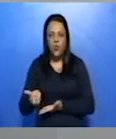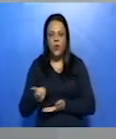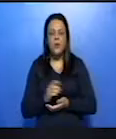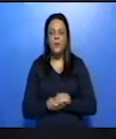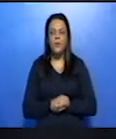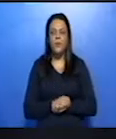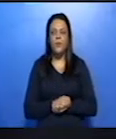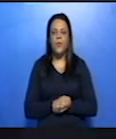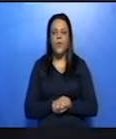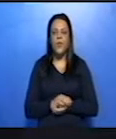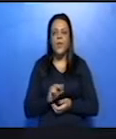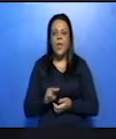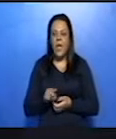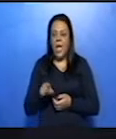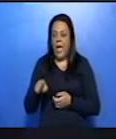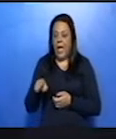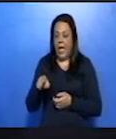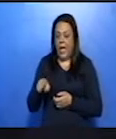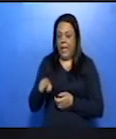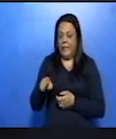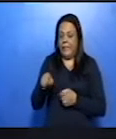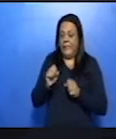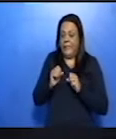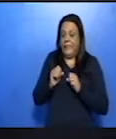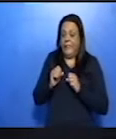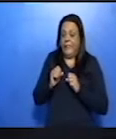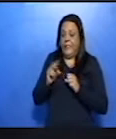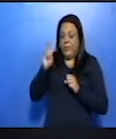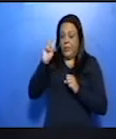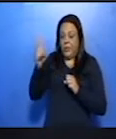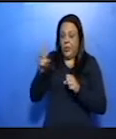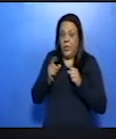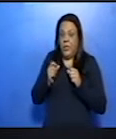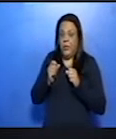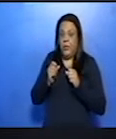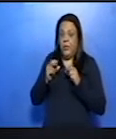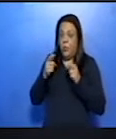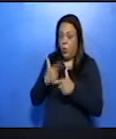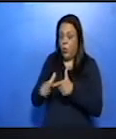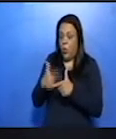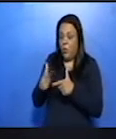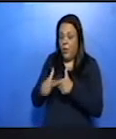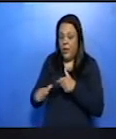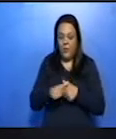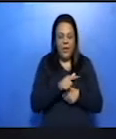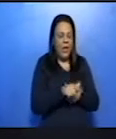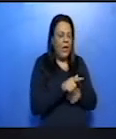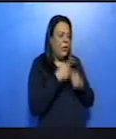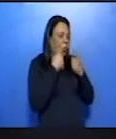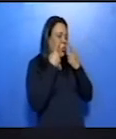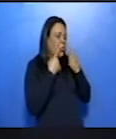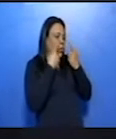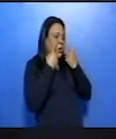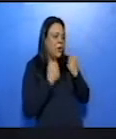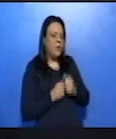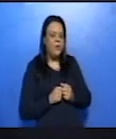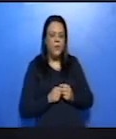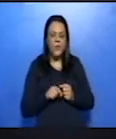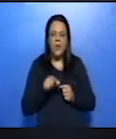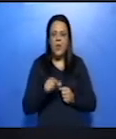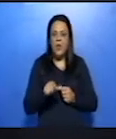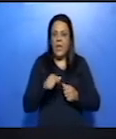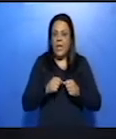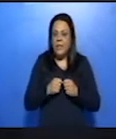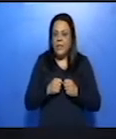Imaginariamente, viu a ponta da orelha de um drama, Rita subjugada e lacrimosa, vilela indignado, pegando a pena